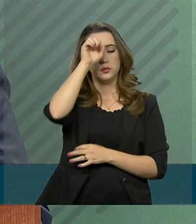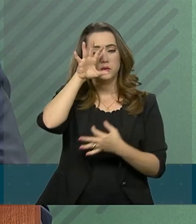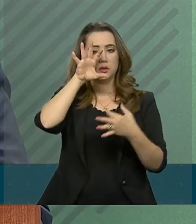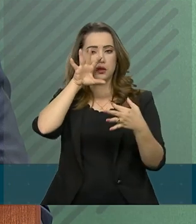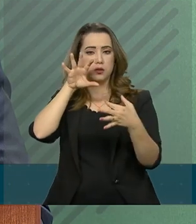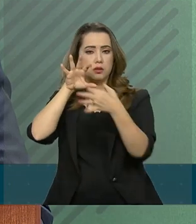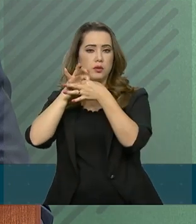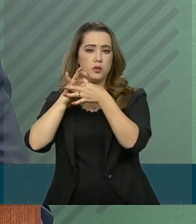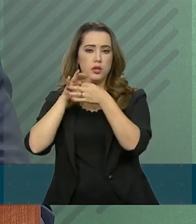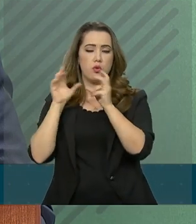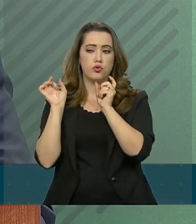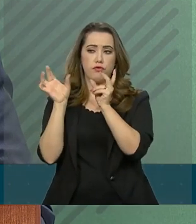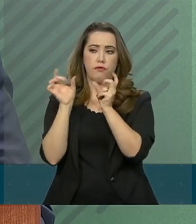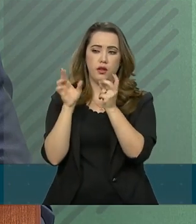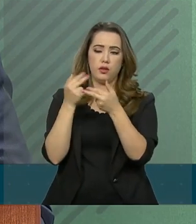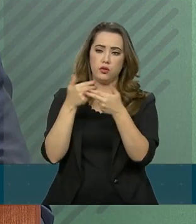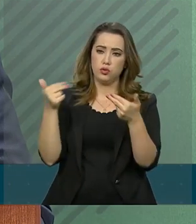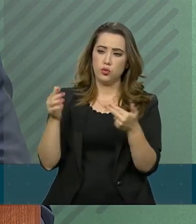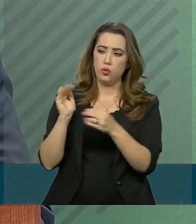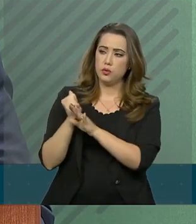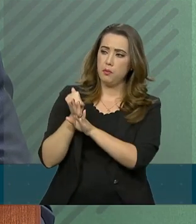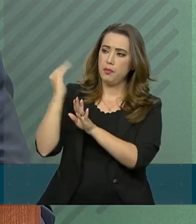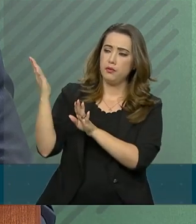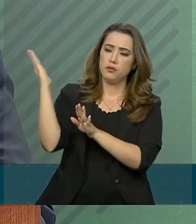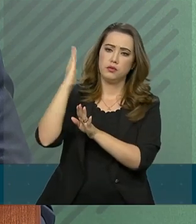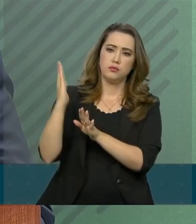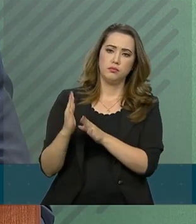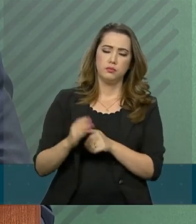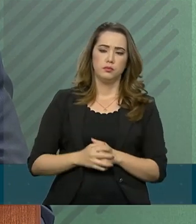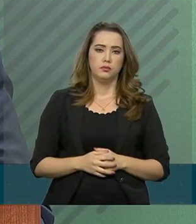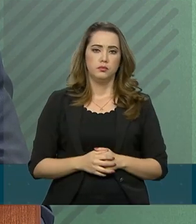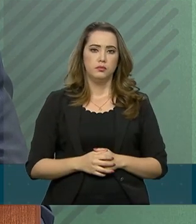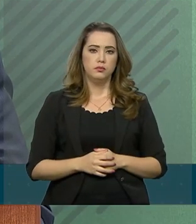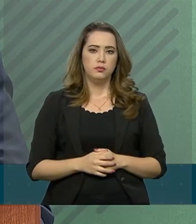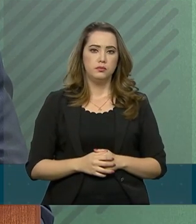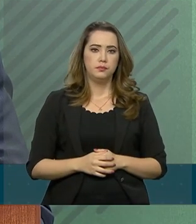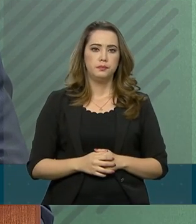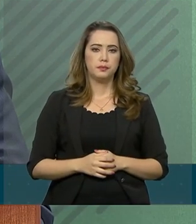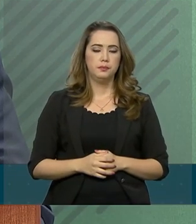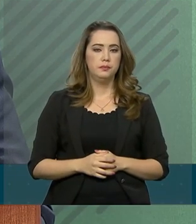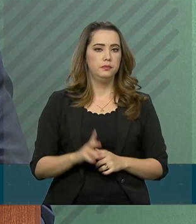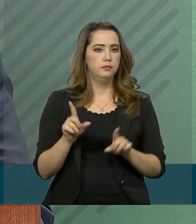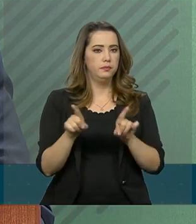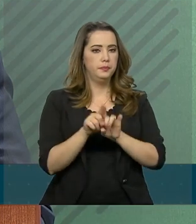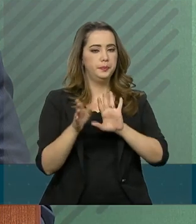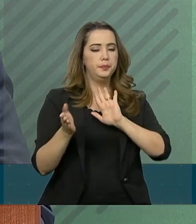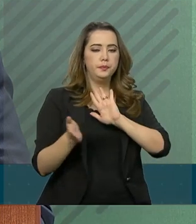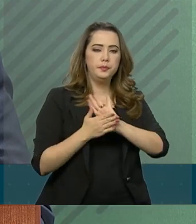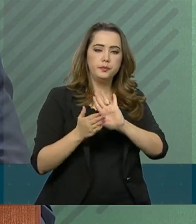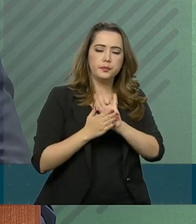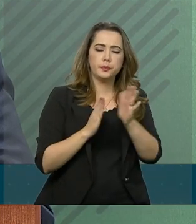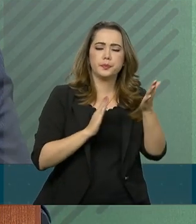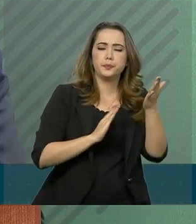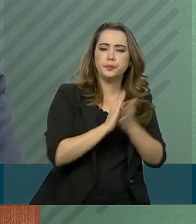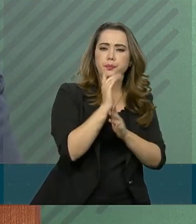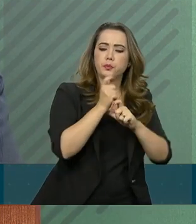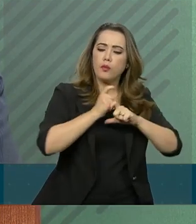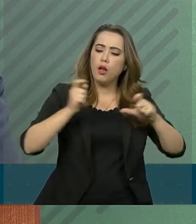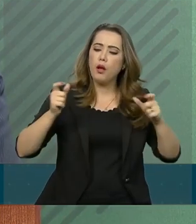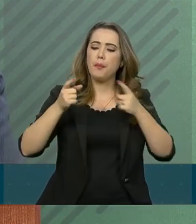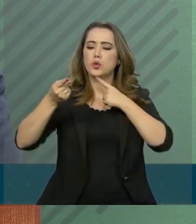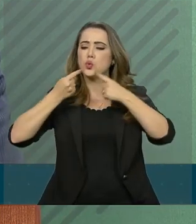de produtos nacionais no exterior. As propostas aprovadas foram amplamente